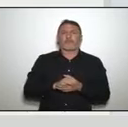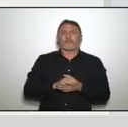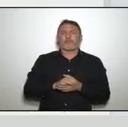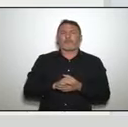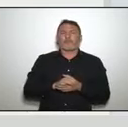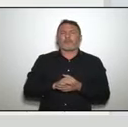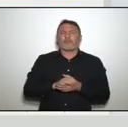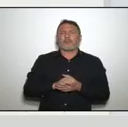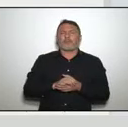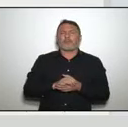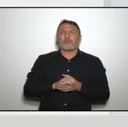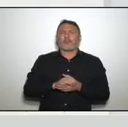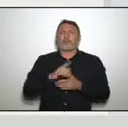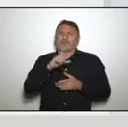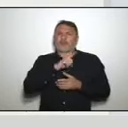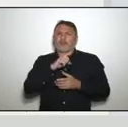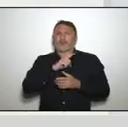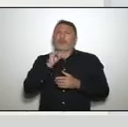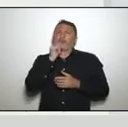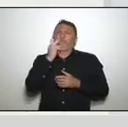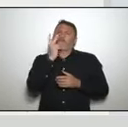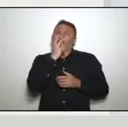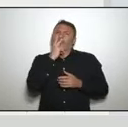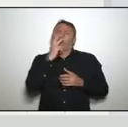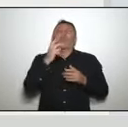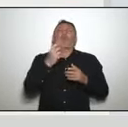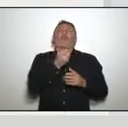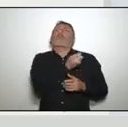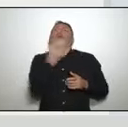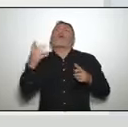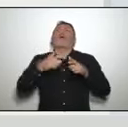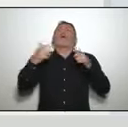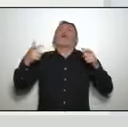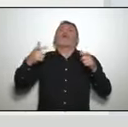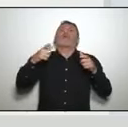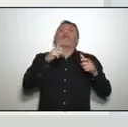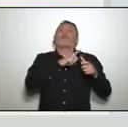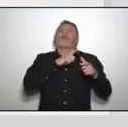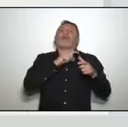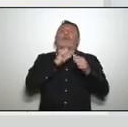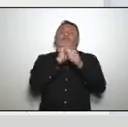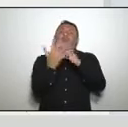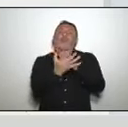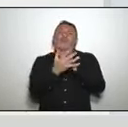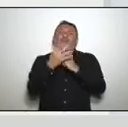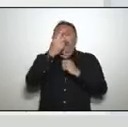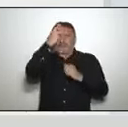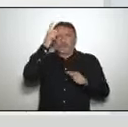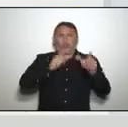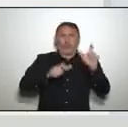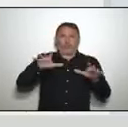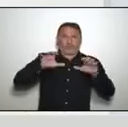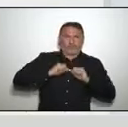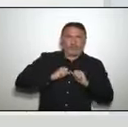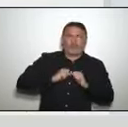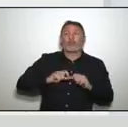casos e o número de casos por bairro. Então, você pode fazer essa